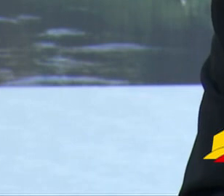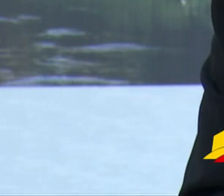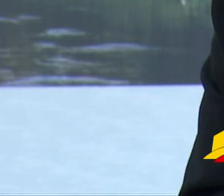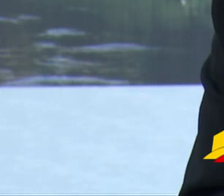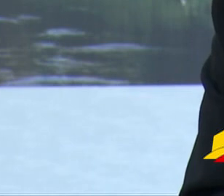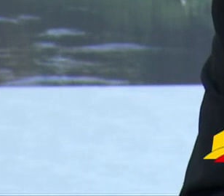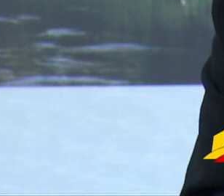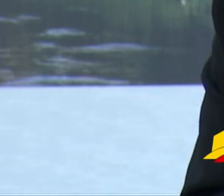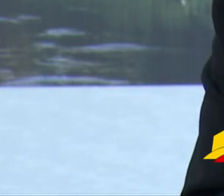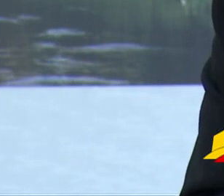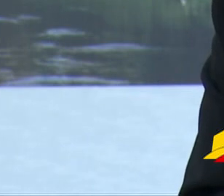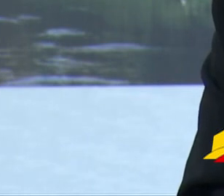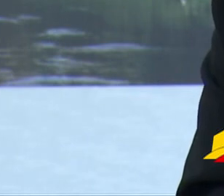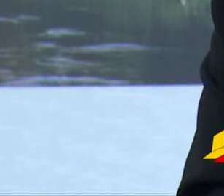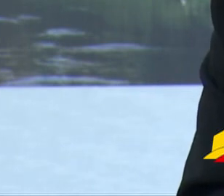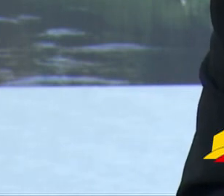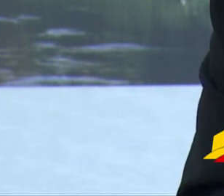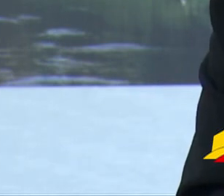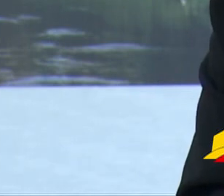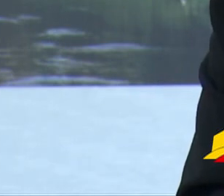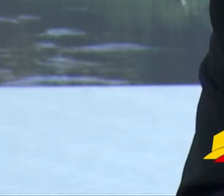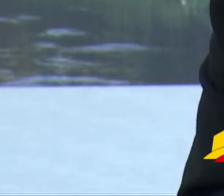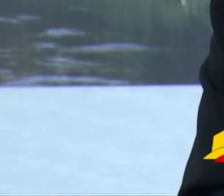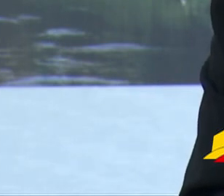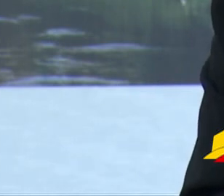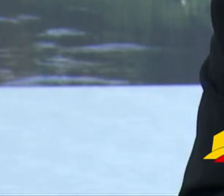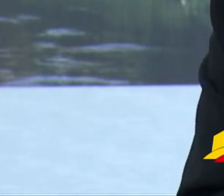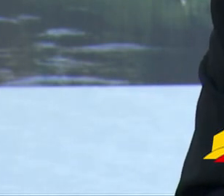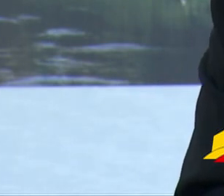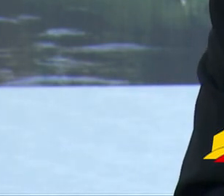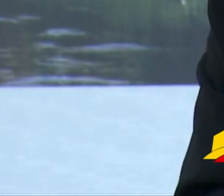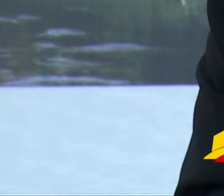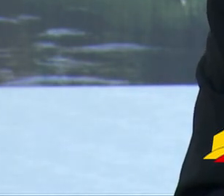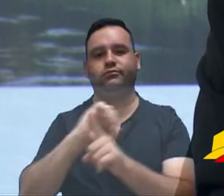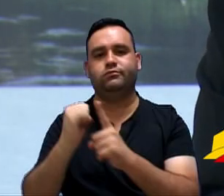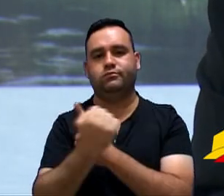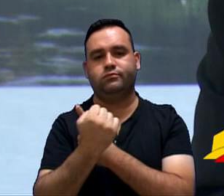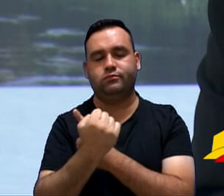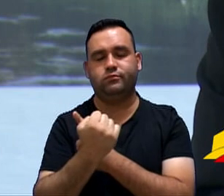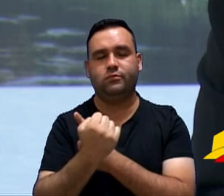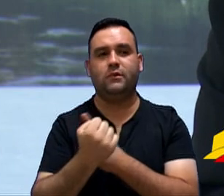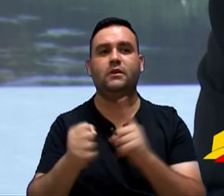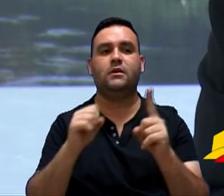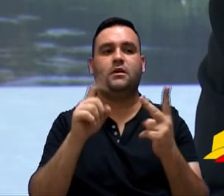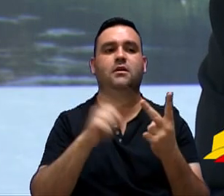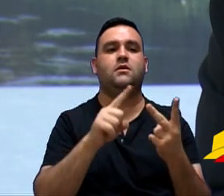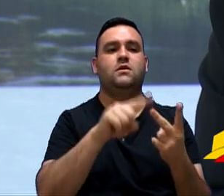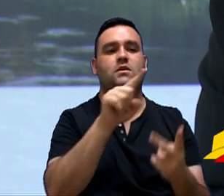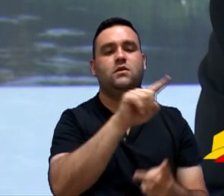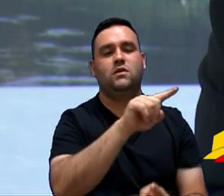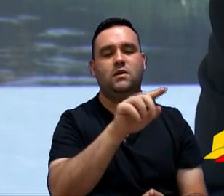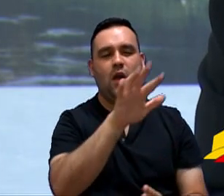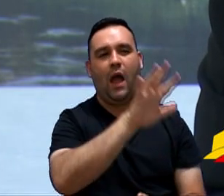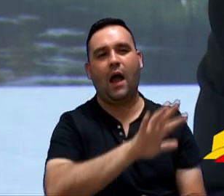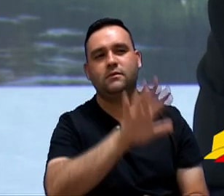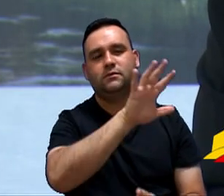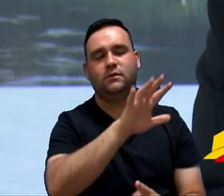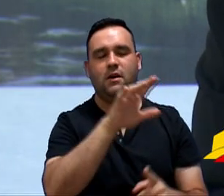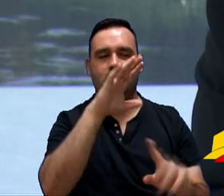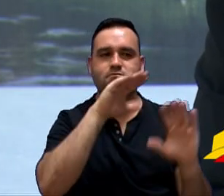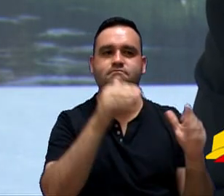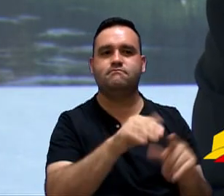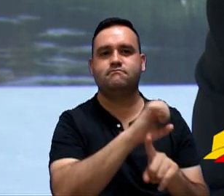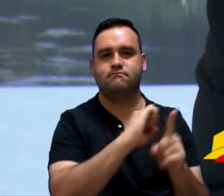a ex, que é área de interesse social e zonas de interesse social,